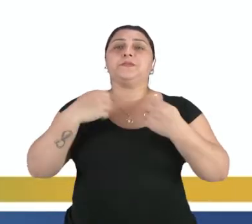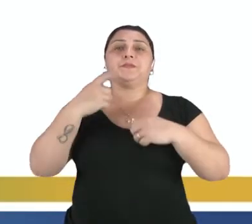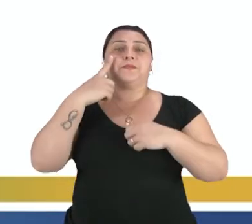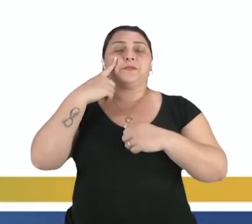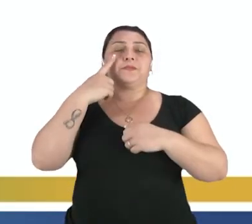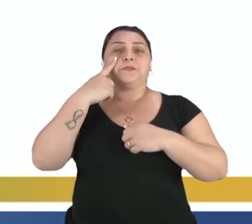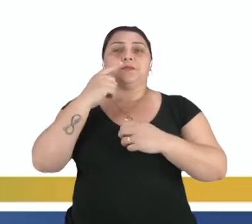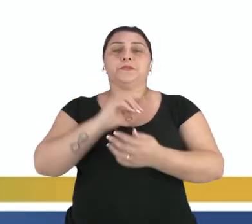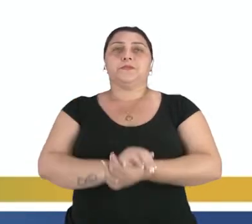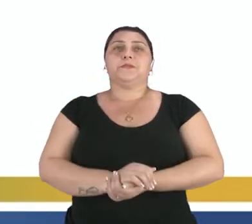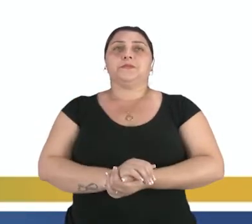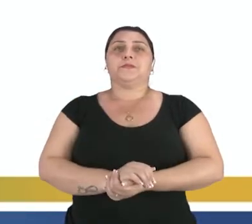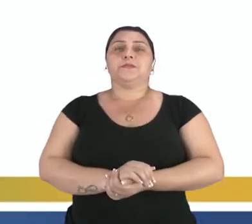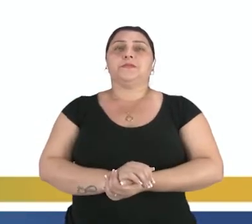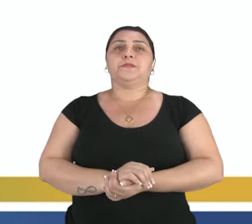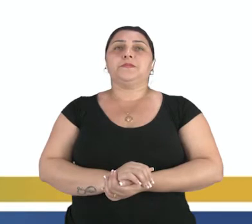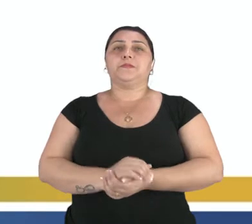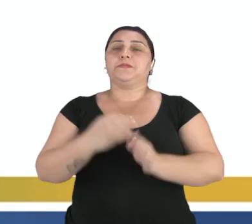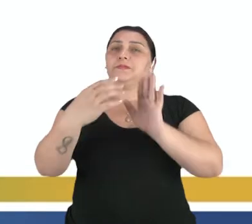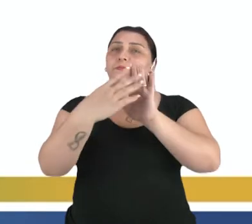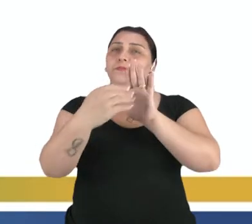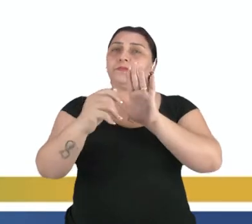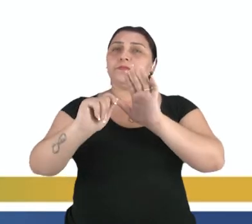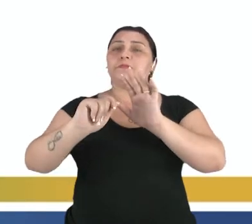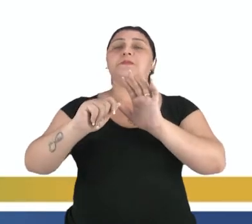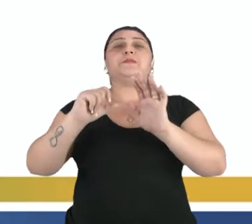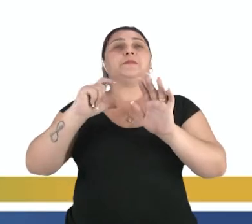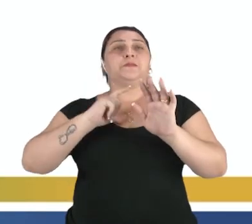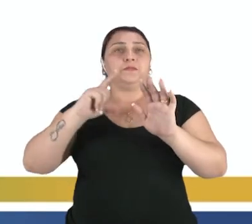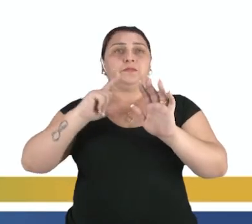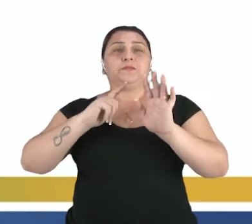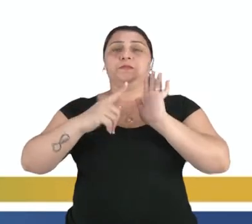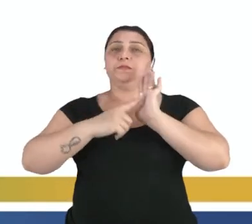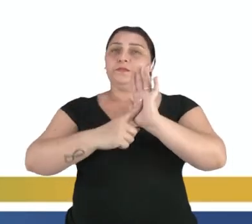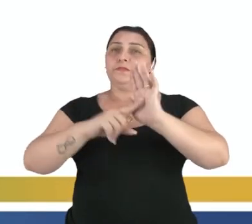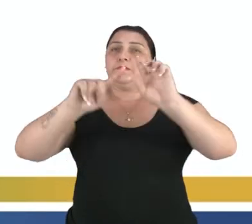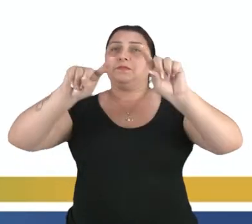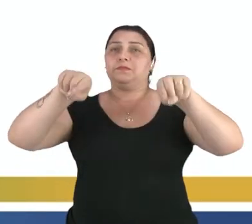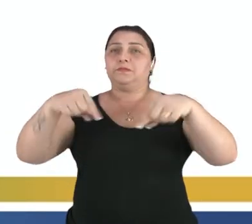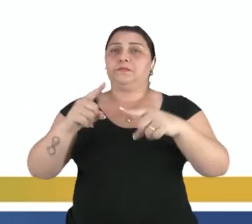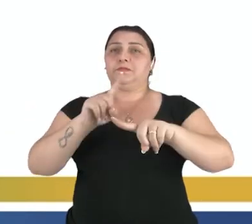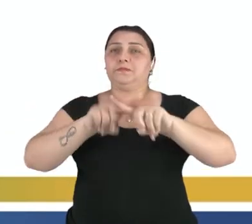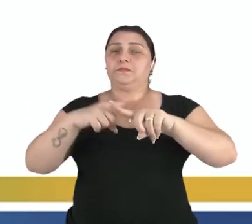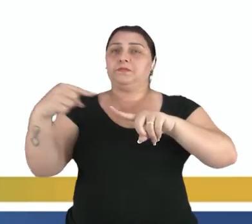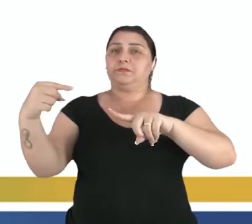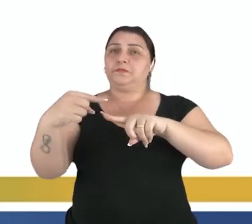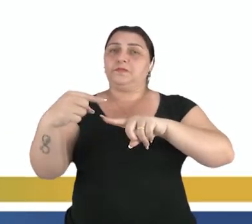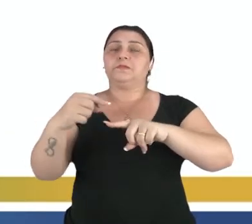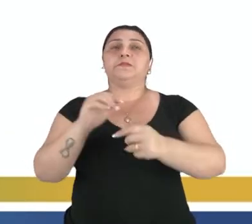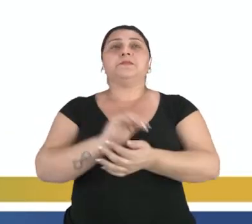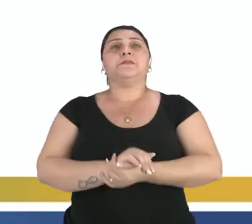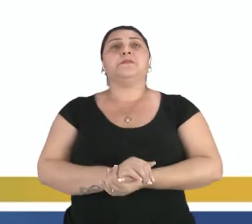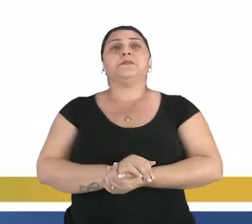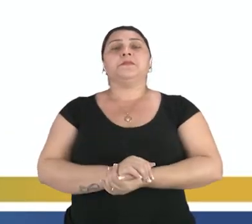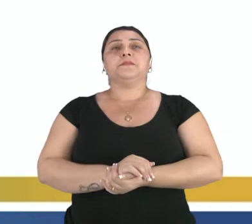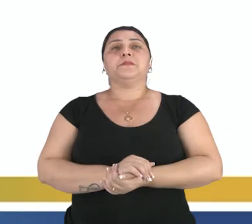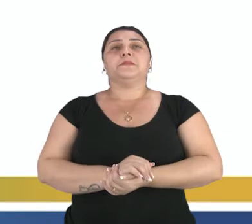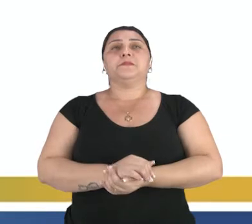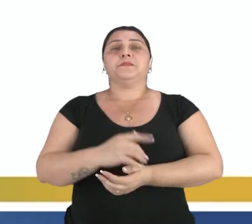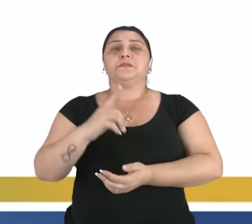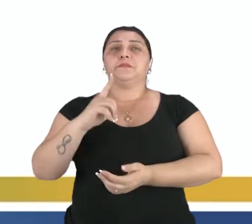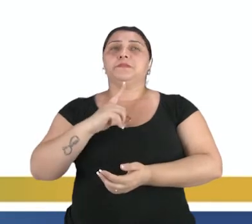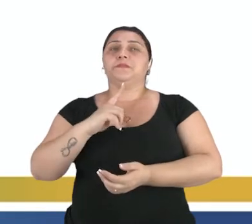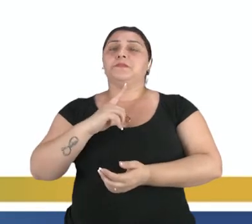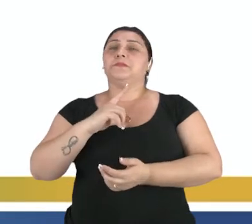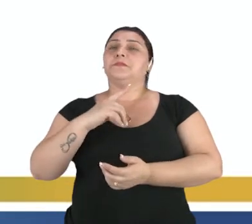devem observar o jogo de sinal que está intrínseco na expressão. Então, nesse caso, nós temos